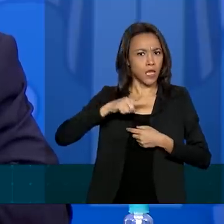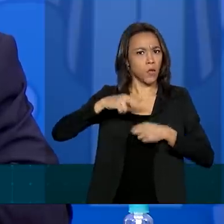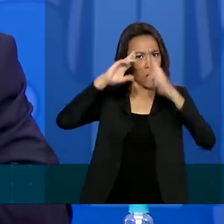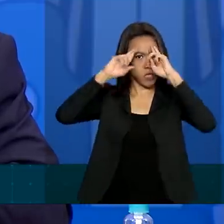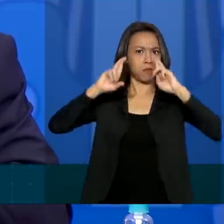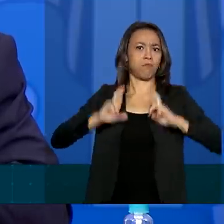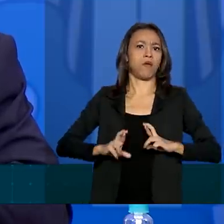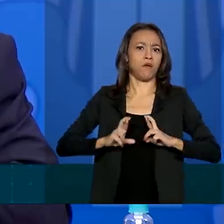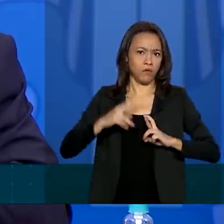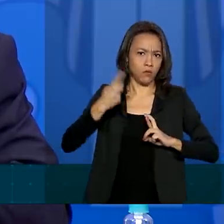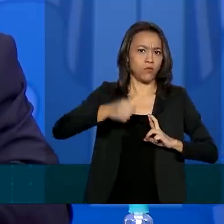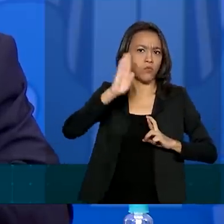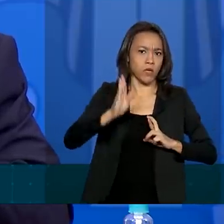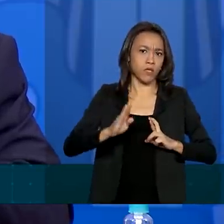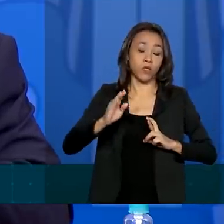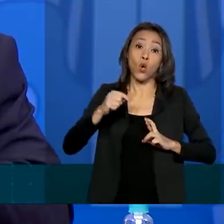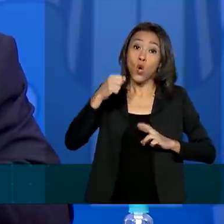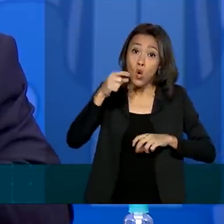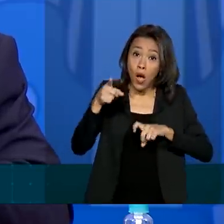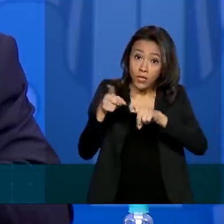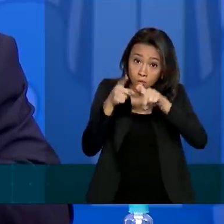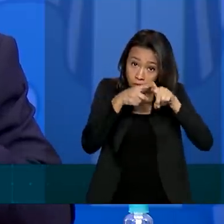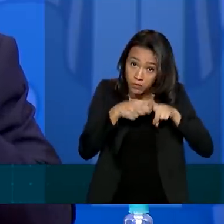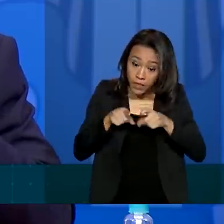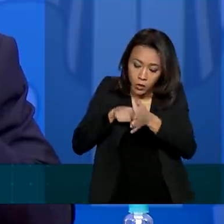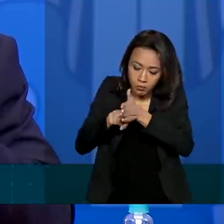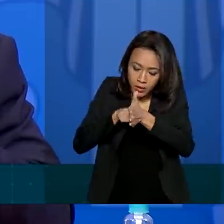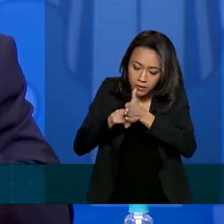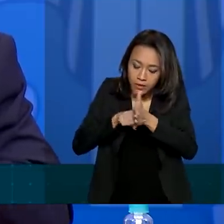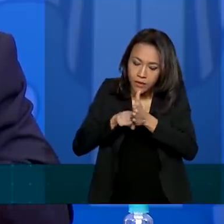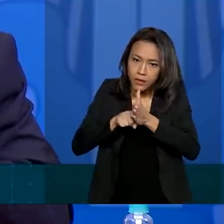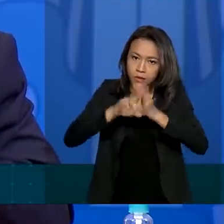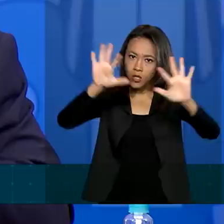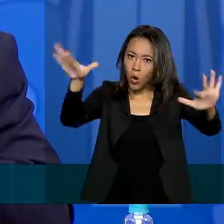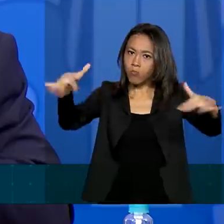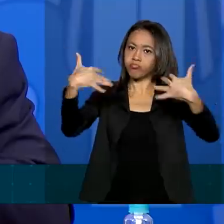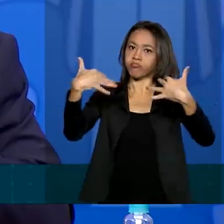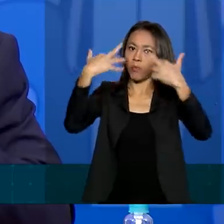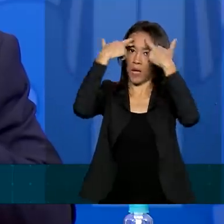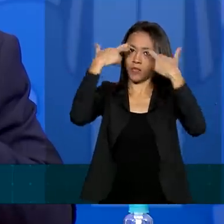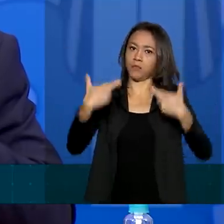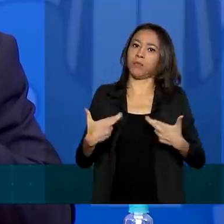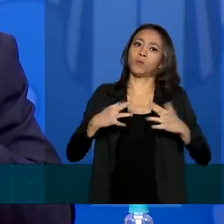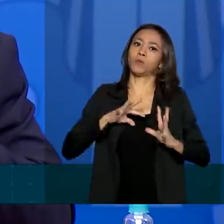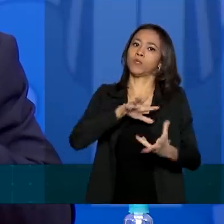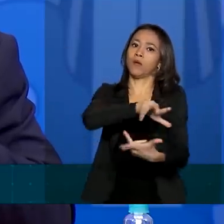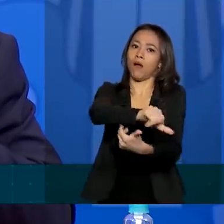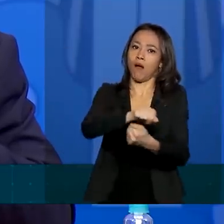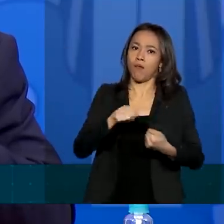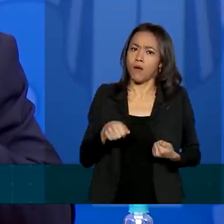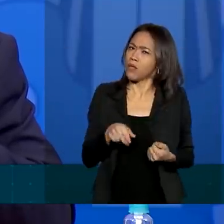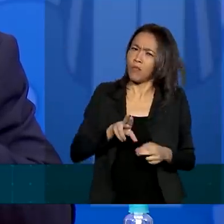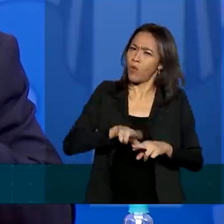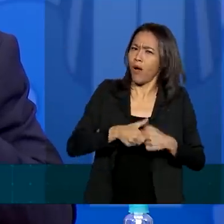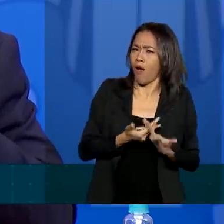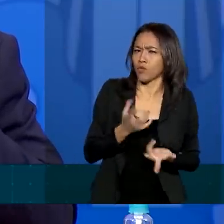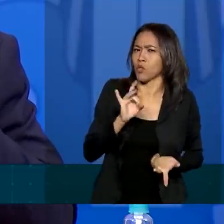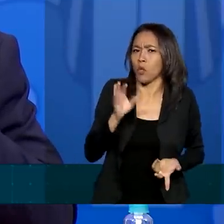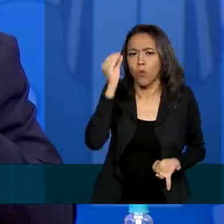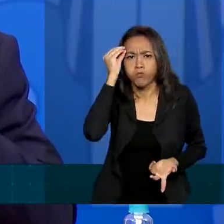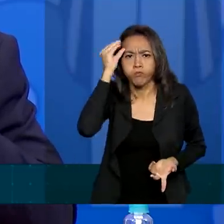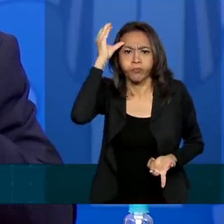os nossos cientistas aqui no Brasil são muito respeitados e não é à toa, e não só por causa do conhecimento,